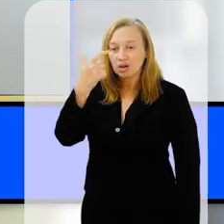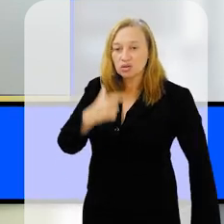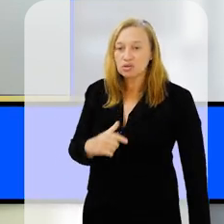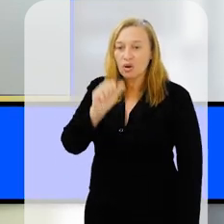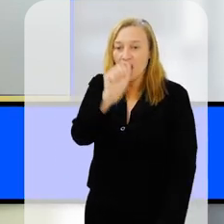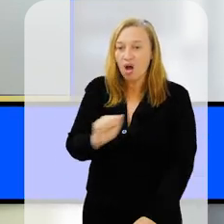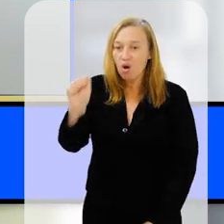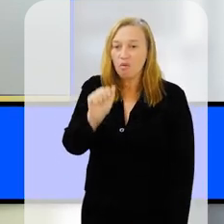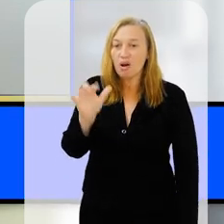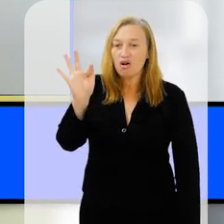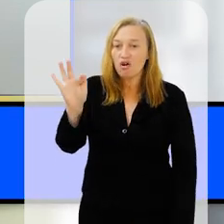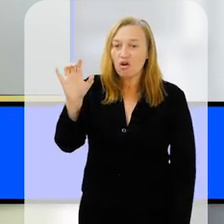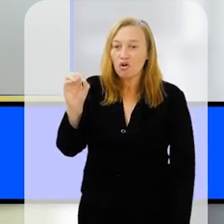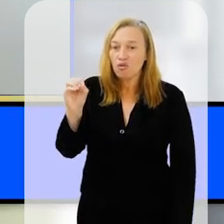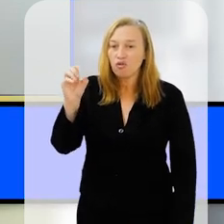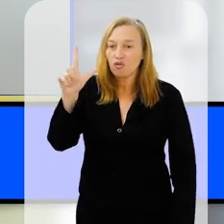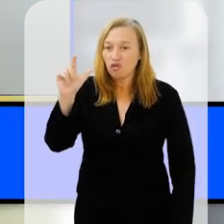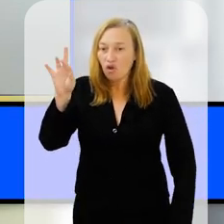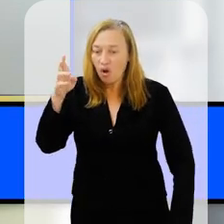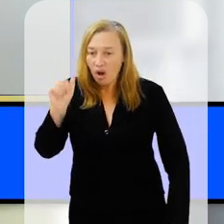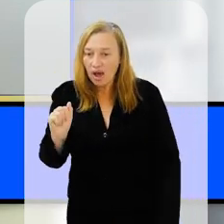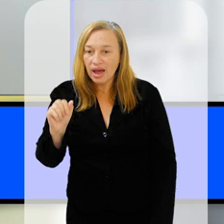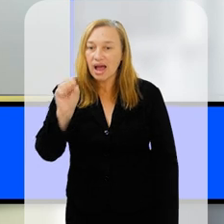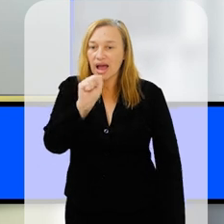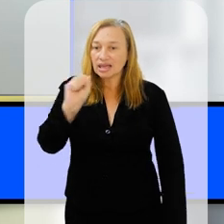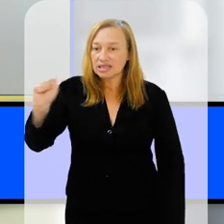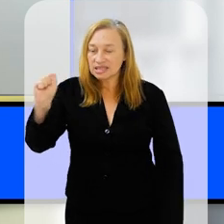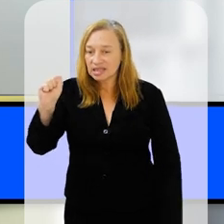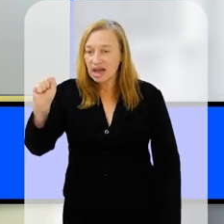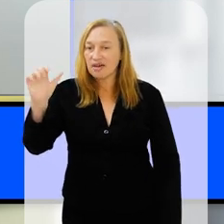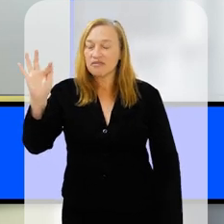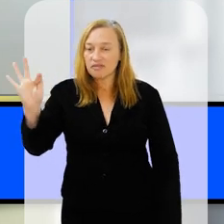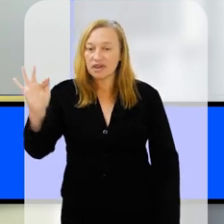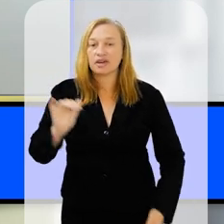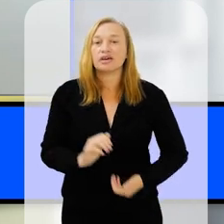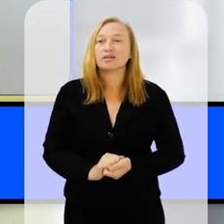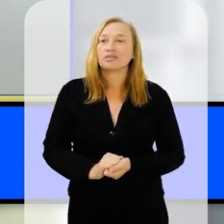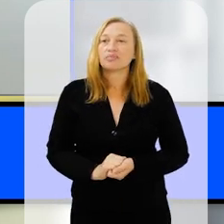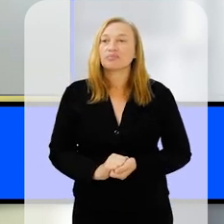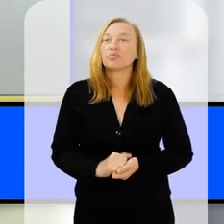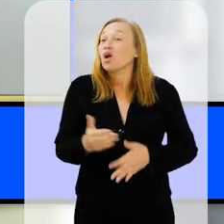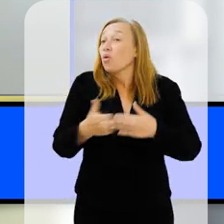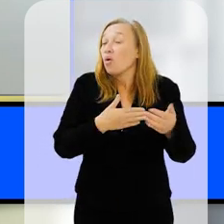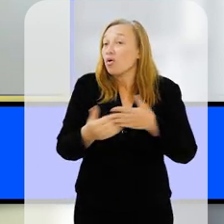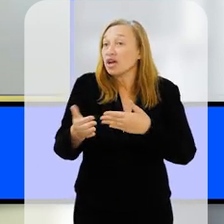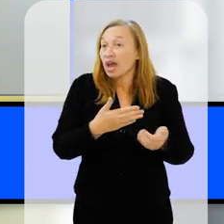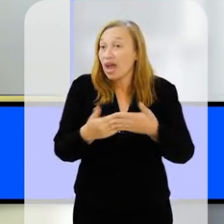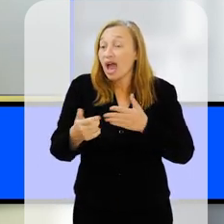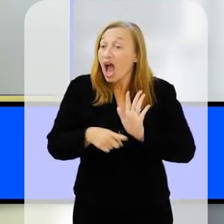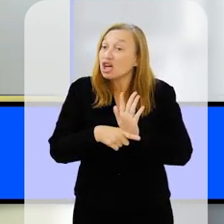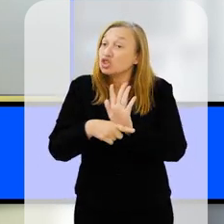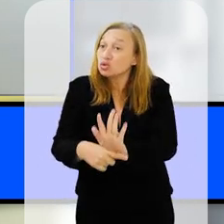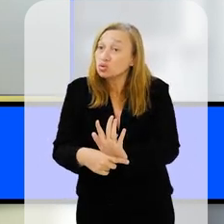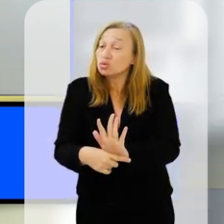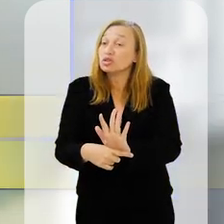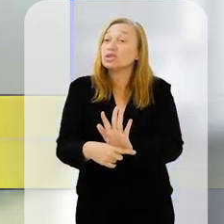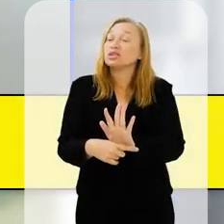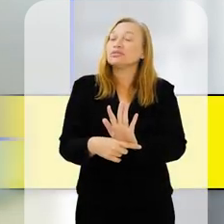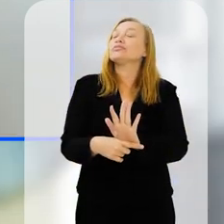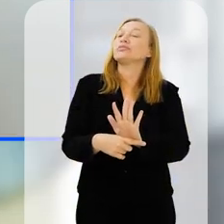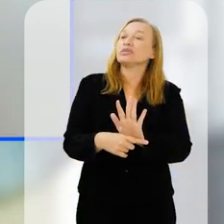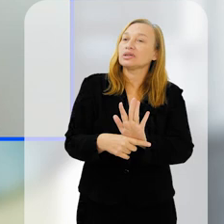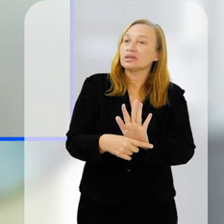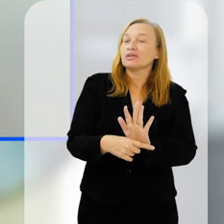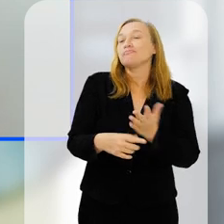eu sou arroba flora asaf, no Instagram está lá, o link para acessar, e qualquer contribuição já